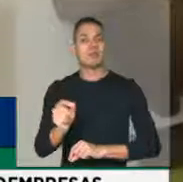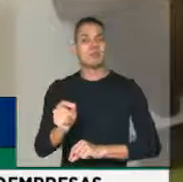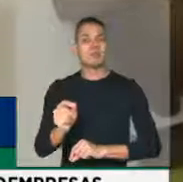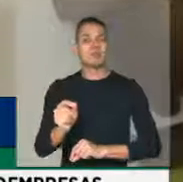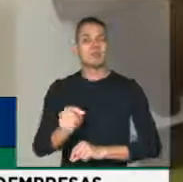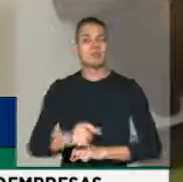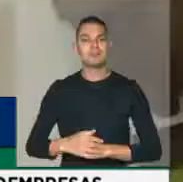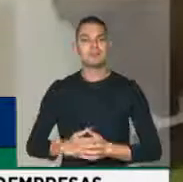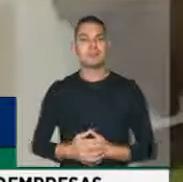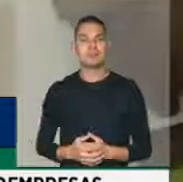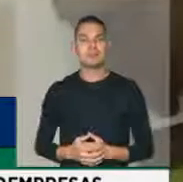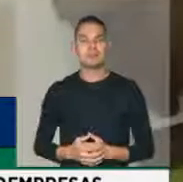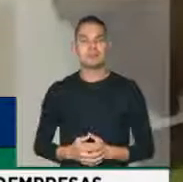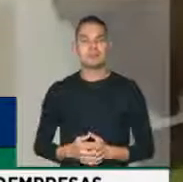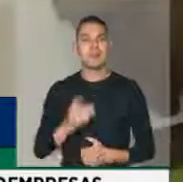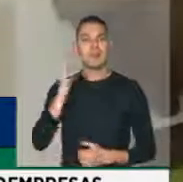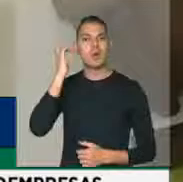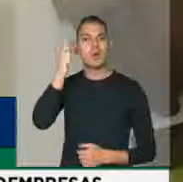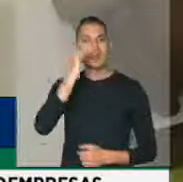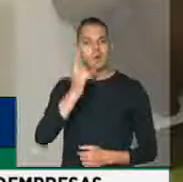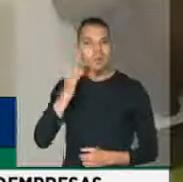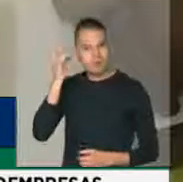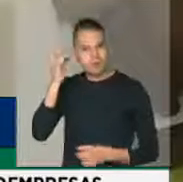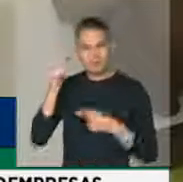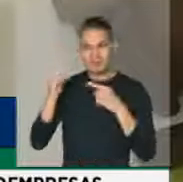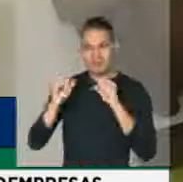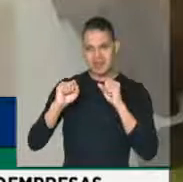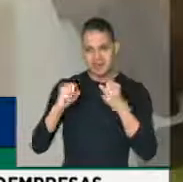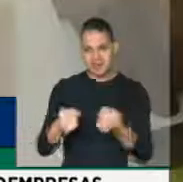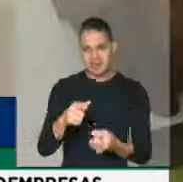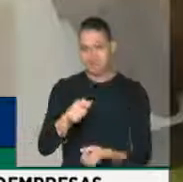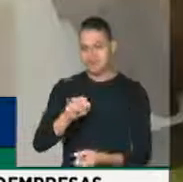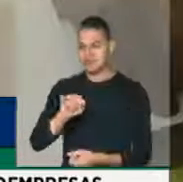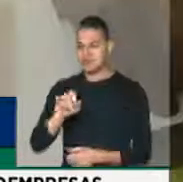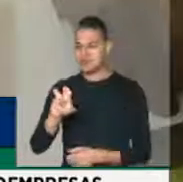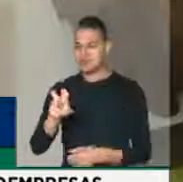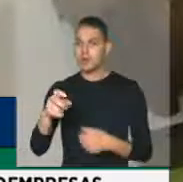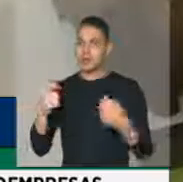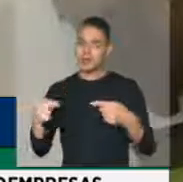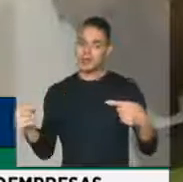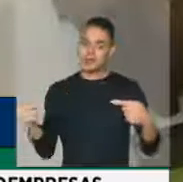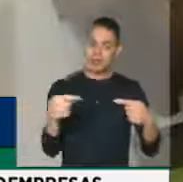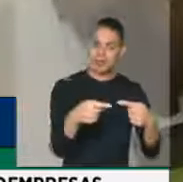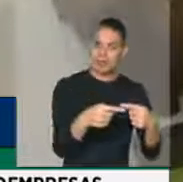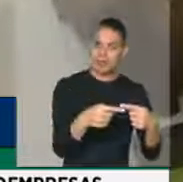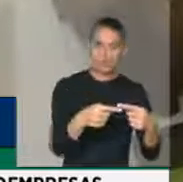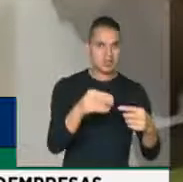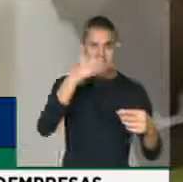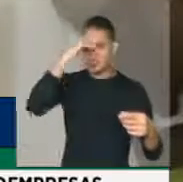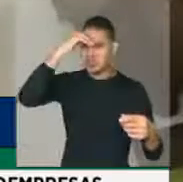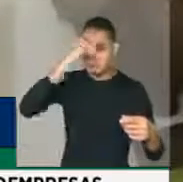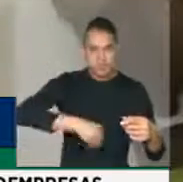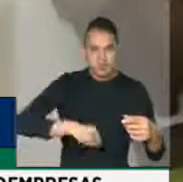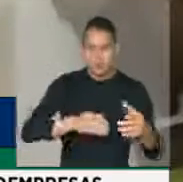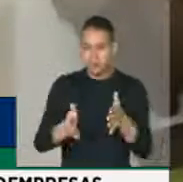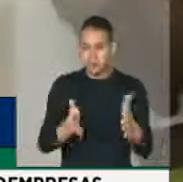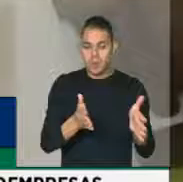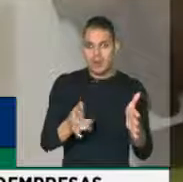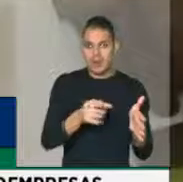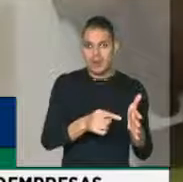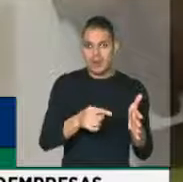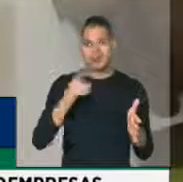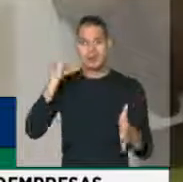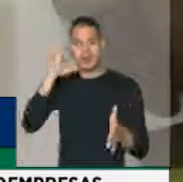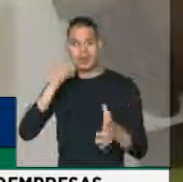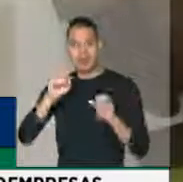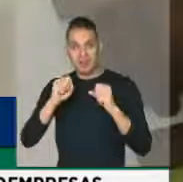é o deputado que defende o AI-5 deveria ser coerente renunciar ao seu mandato. Deputado que